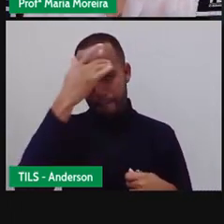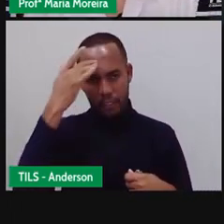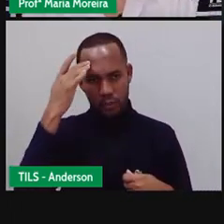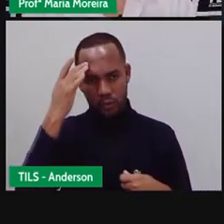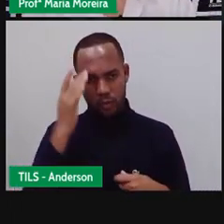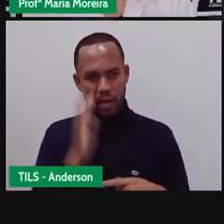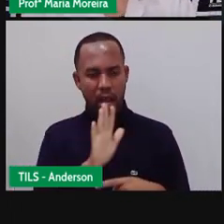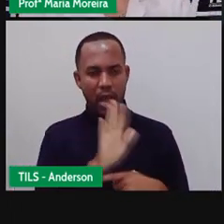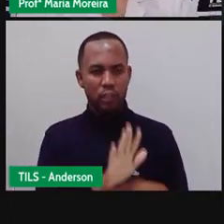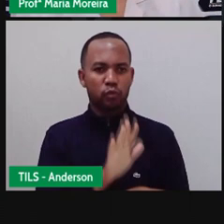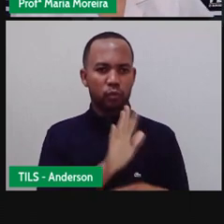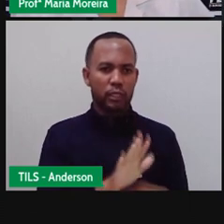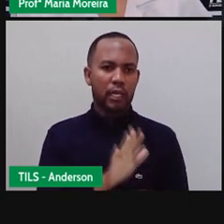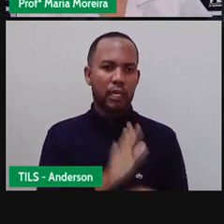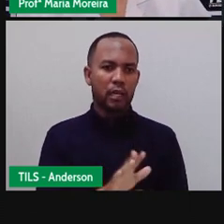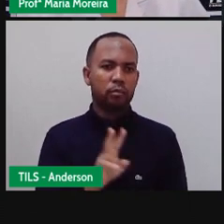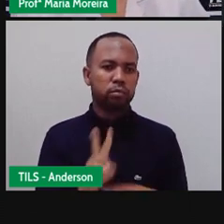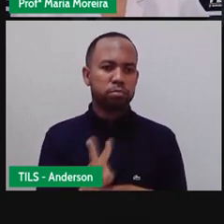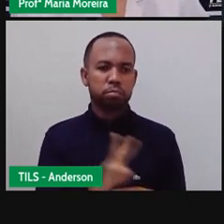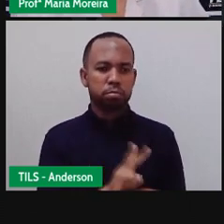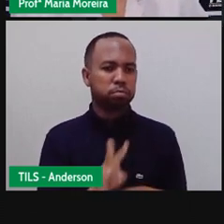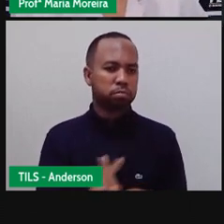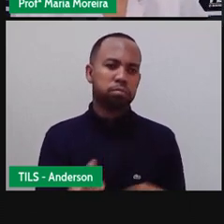A mesma coisa aqui agora, tá?